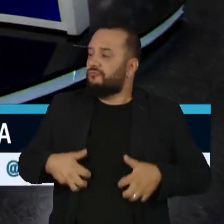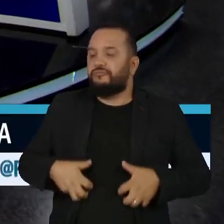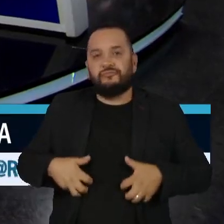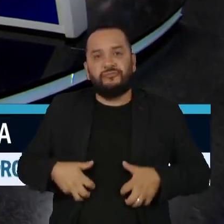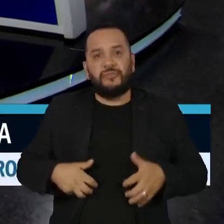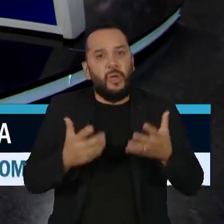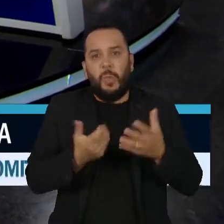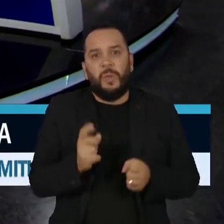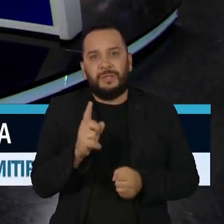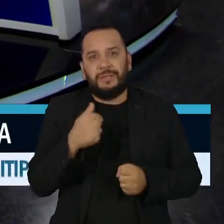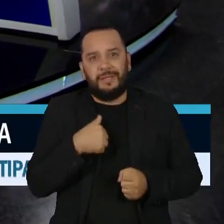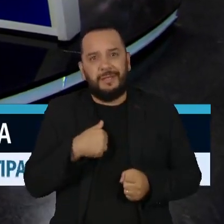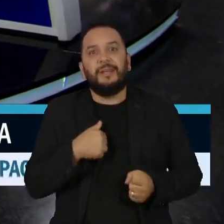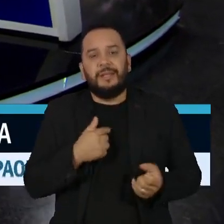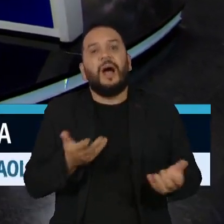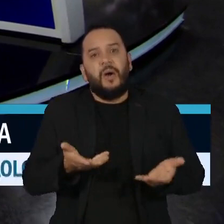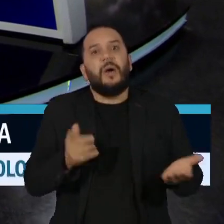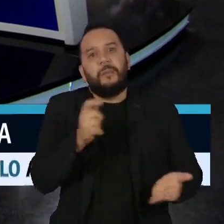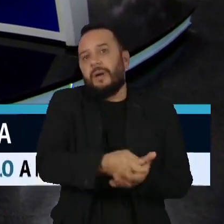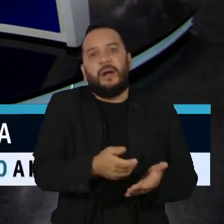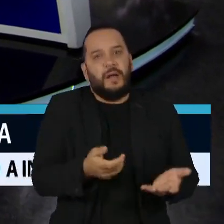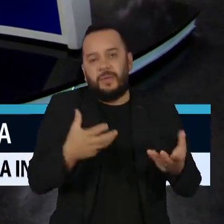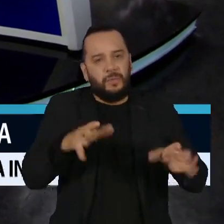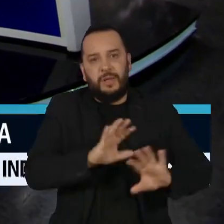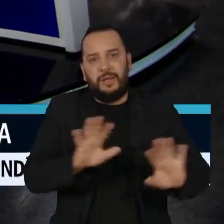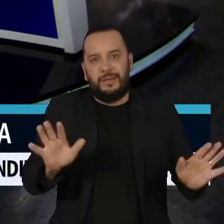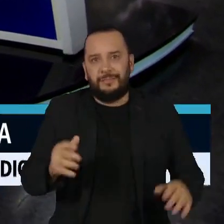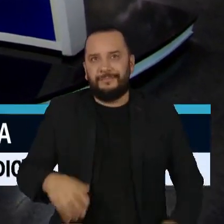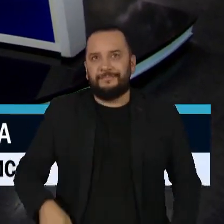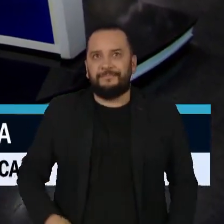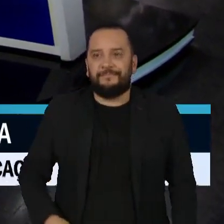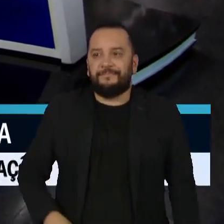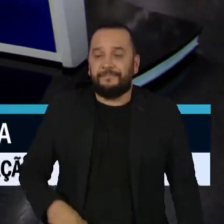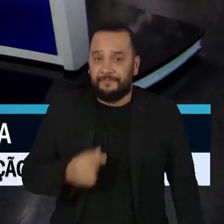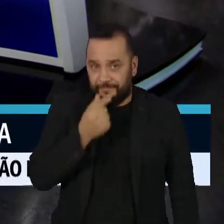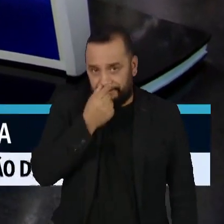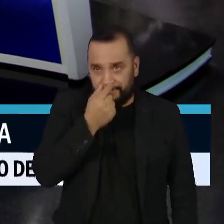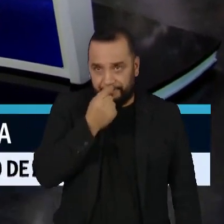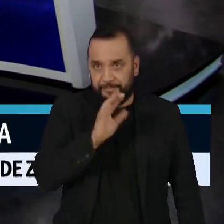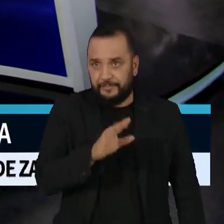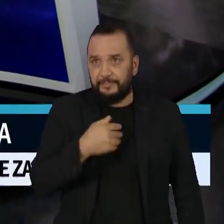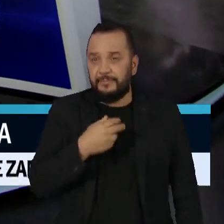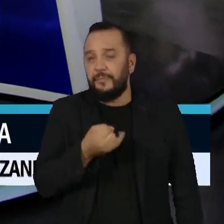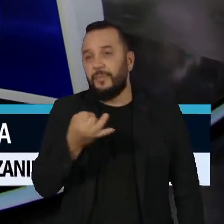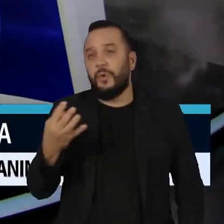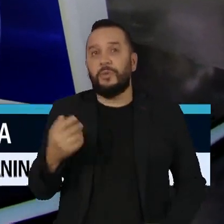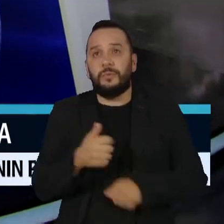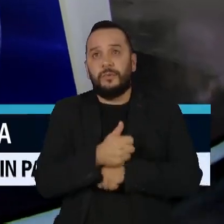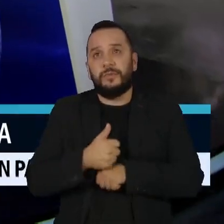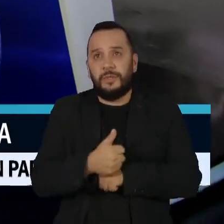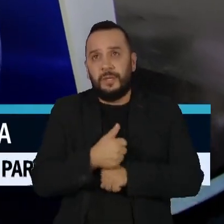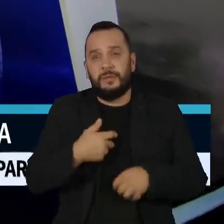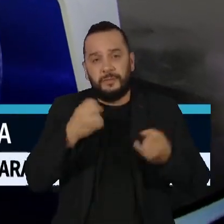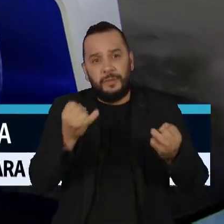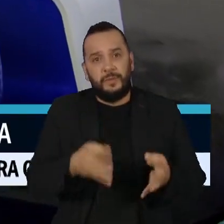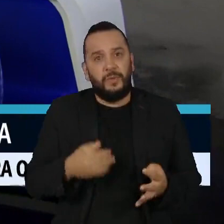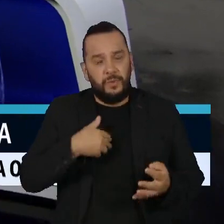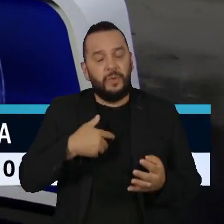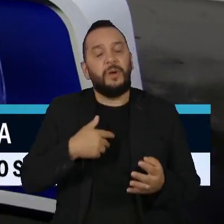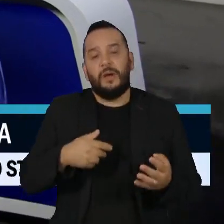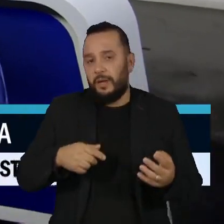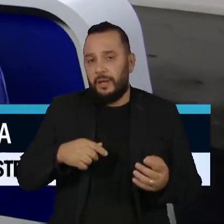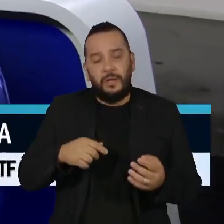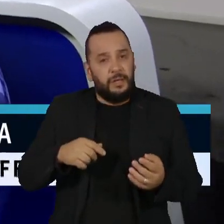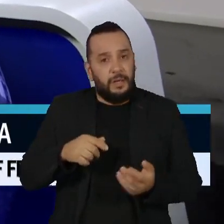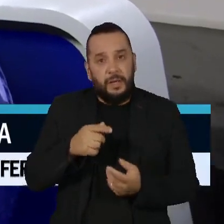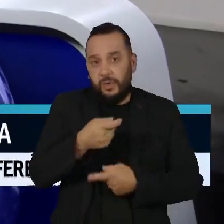não aceita ser chamado a passar a pagar. E, Capay, segundo alguns especialistas, haverá uma revolução na economia do país com a